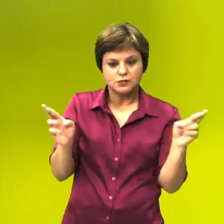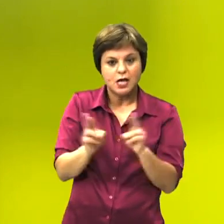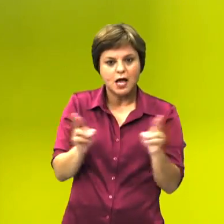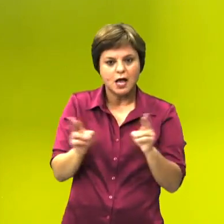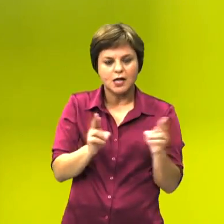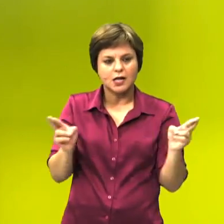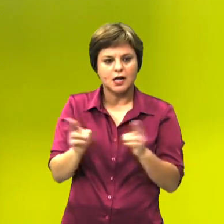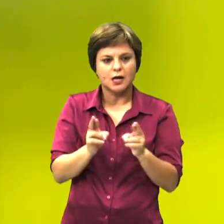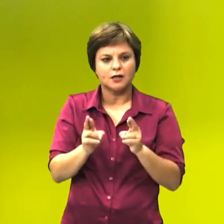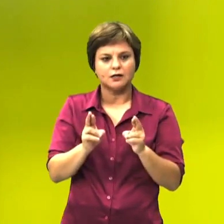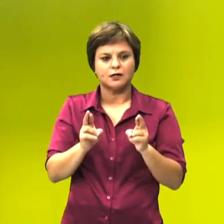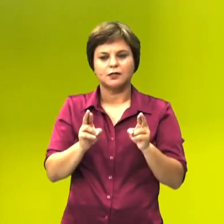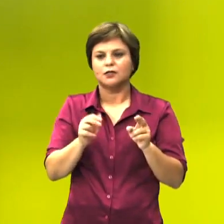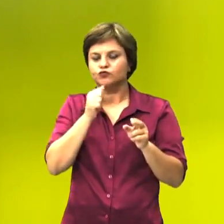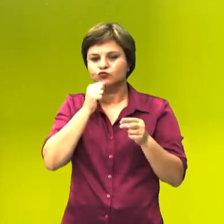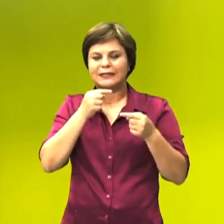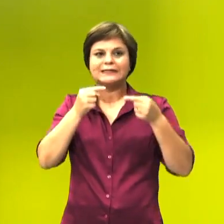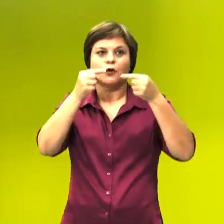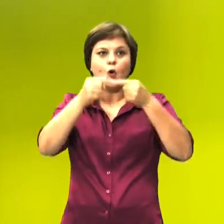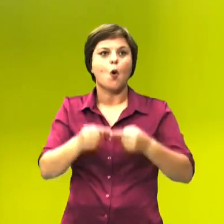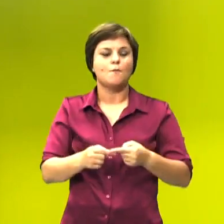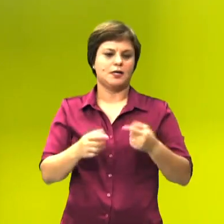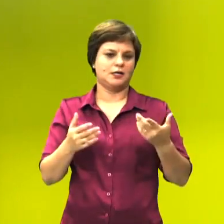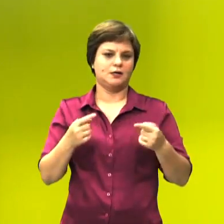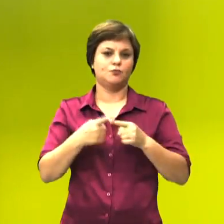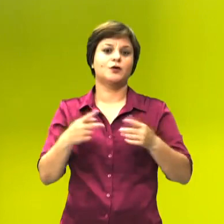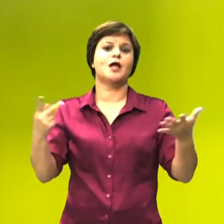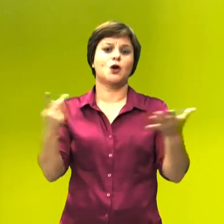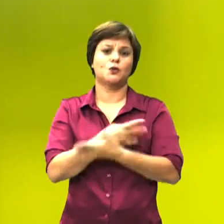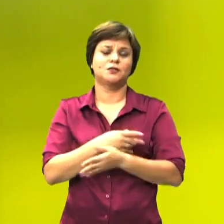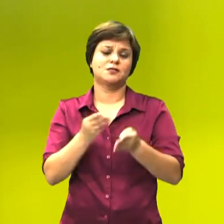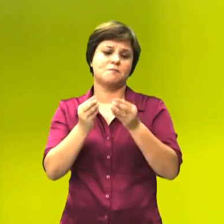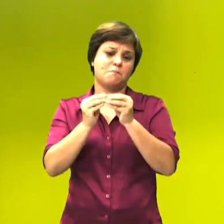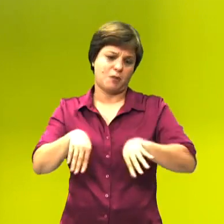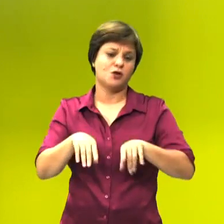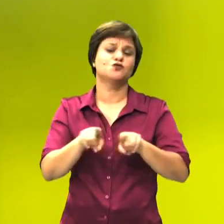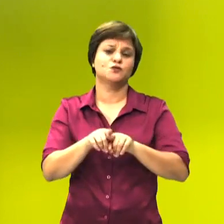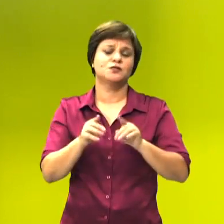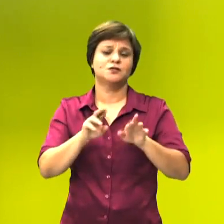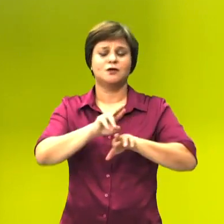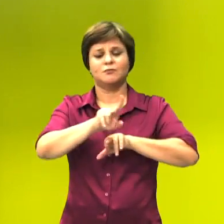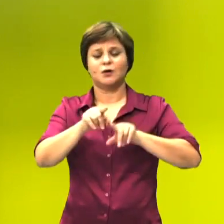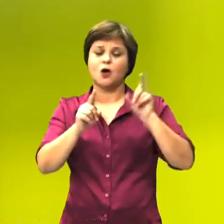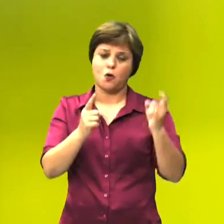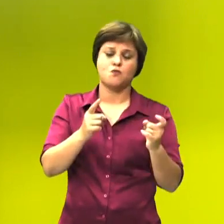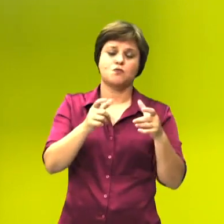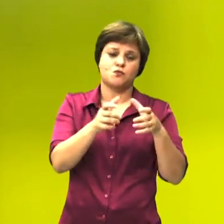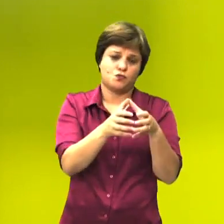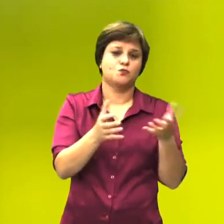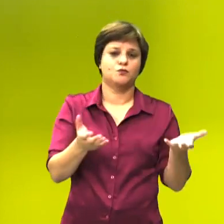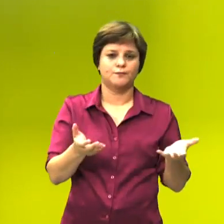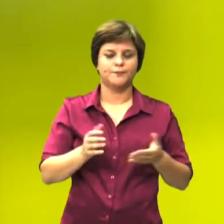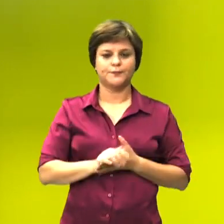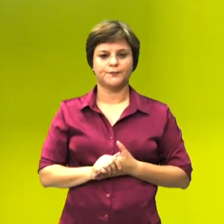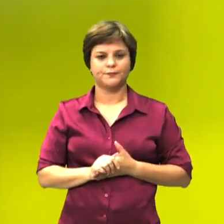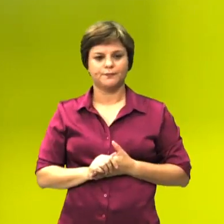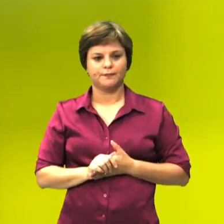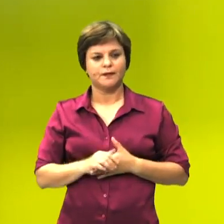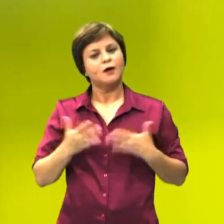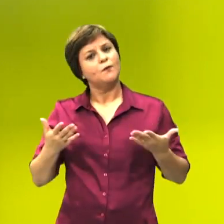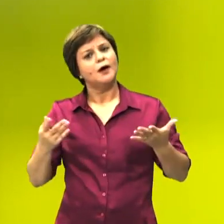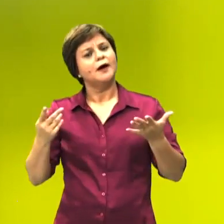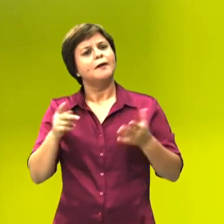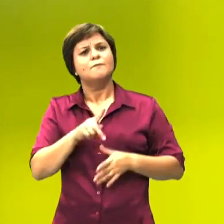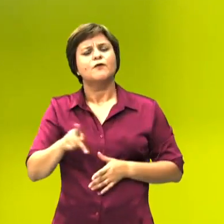desarmônicas, porque vão causar prejuízo para um dos indivíduos. Bacana? E aí,